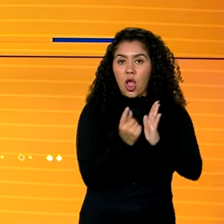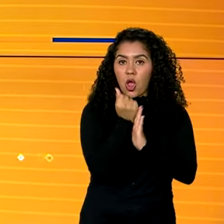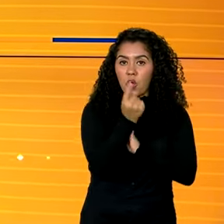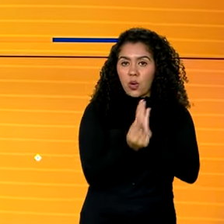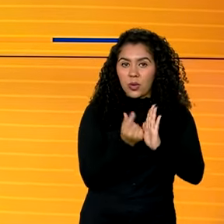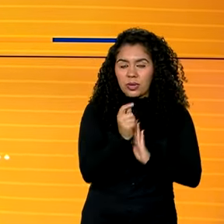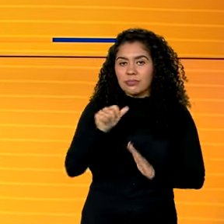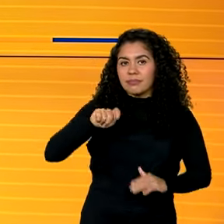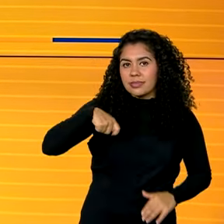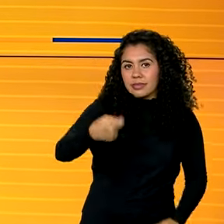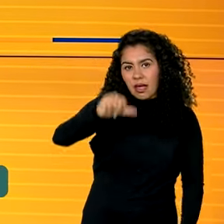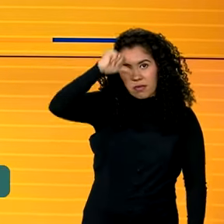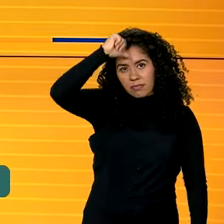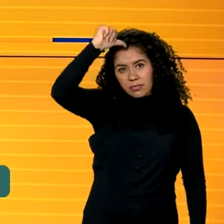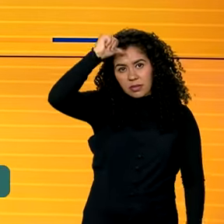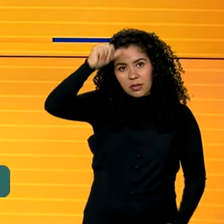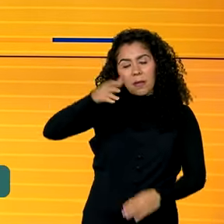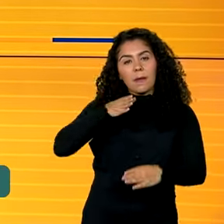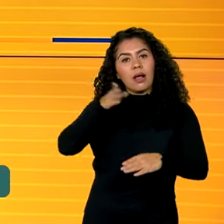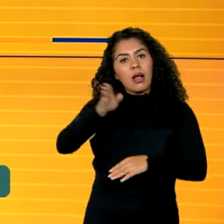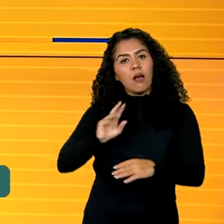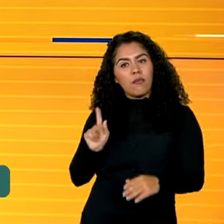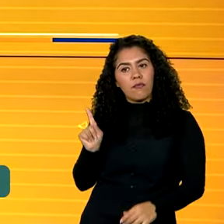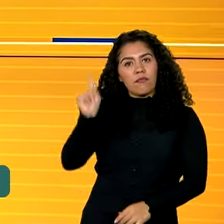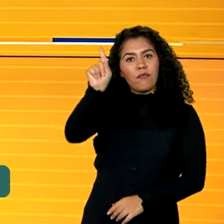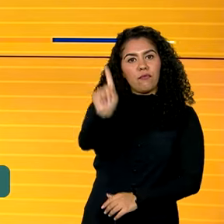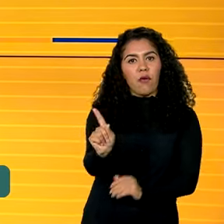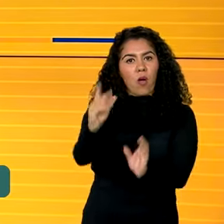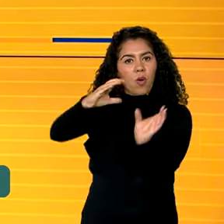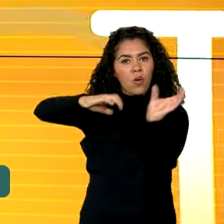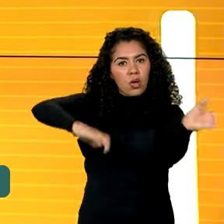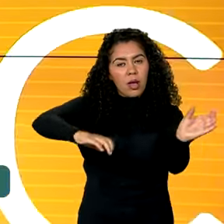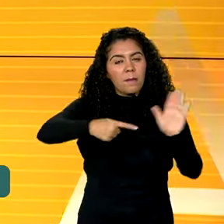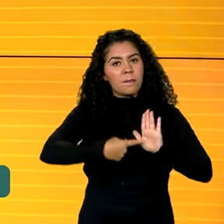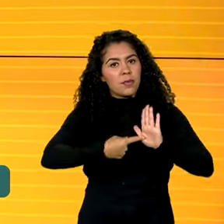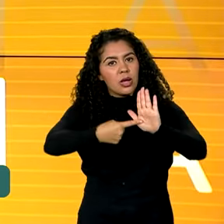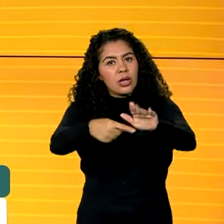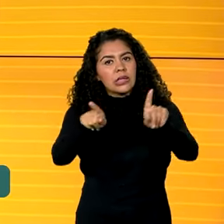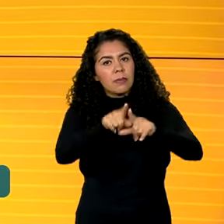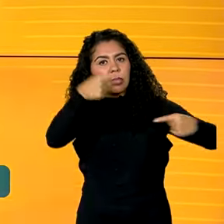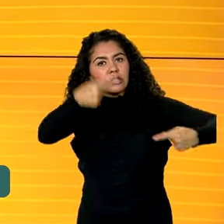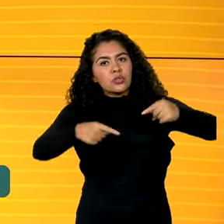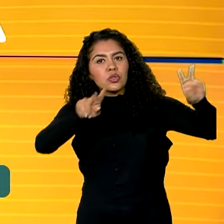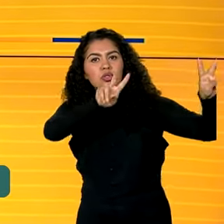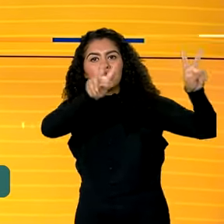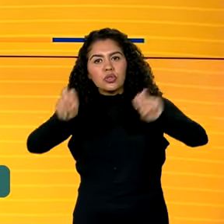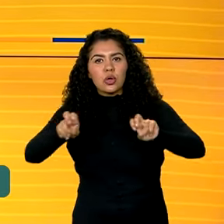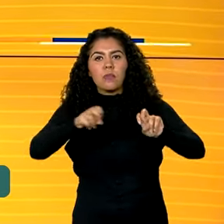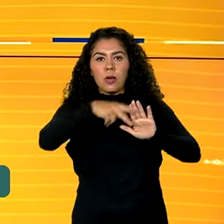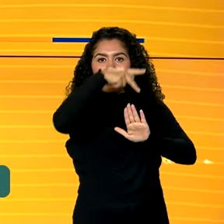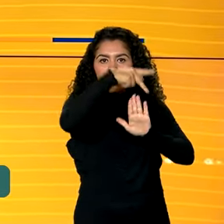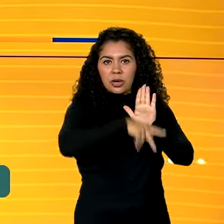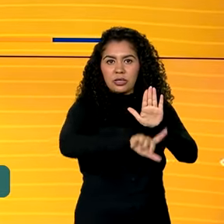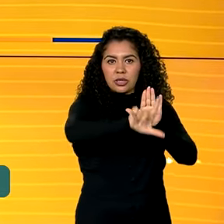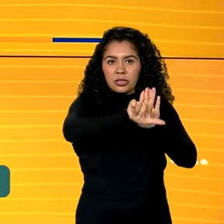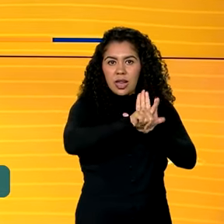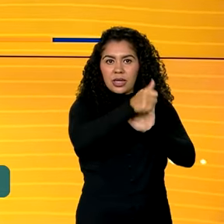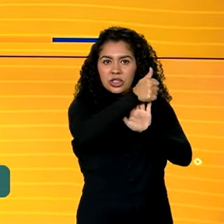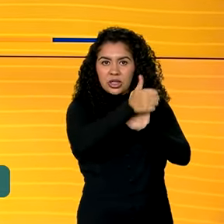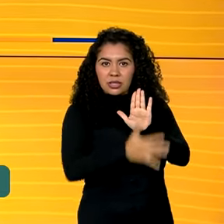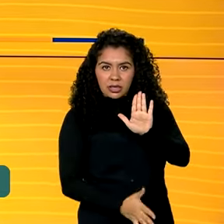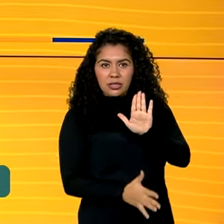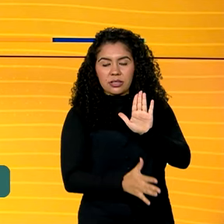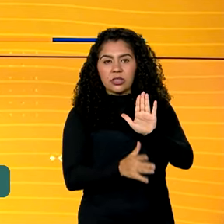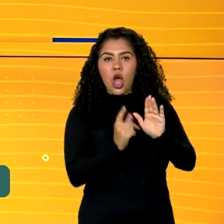Simone Tebet, esteve no Congresso Nacional para apresentar e debater o projeto de Lei de Diretrizes Orçamentárias, a